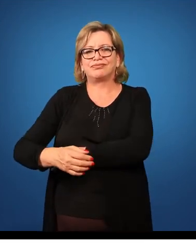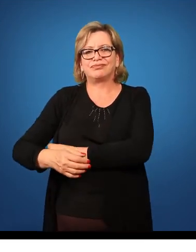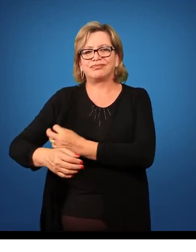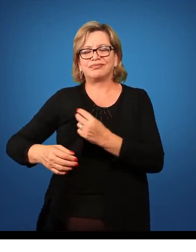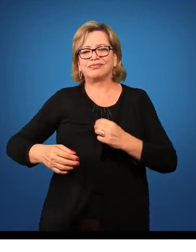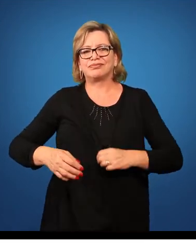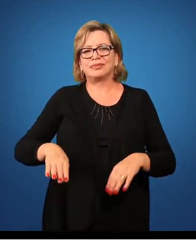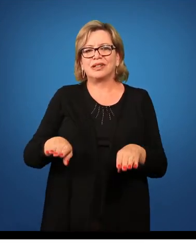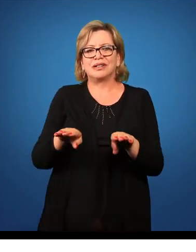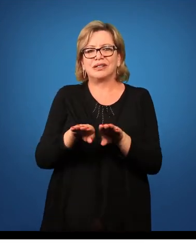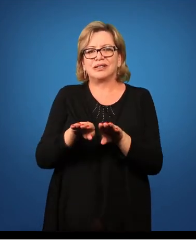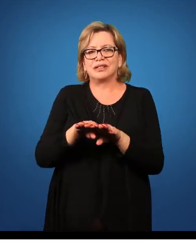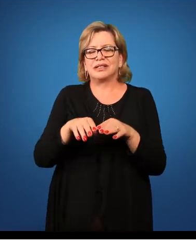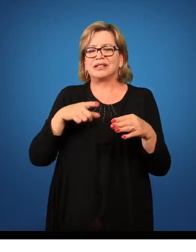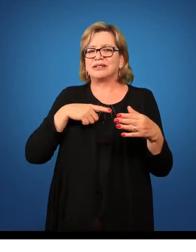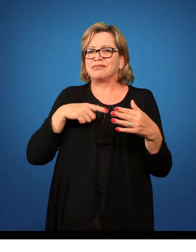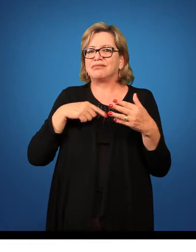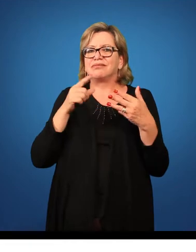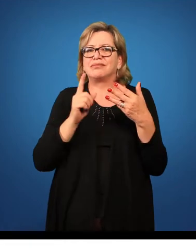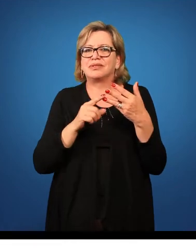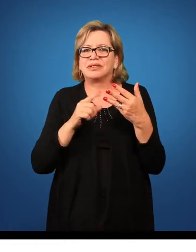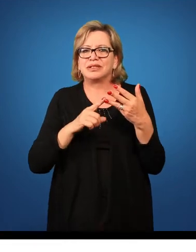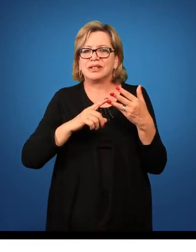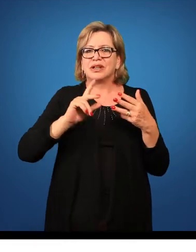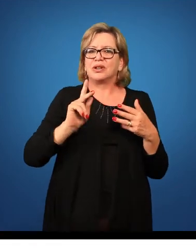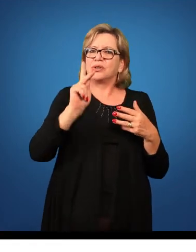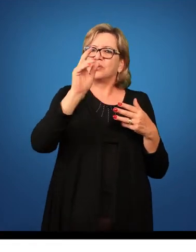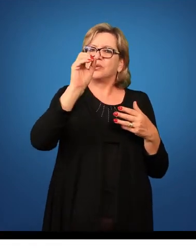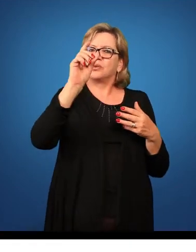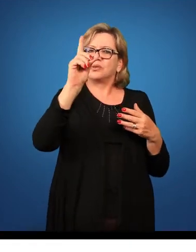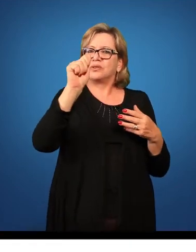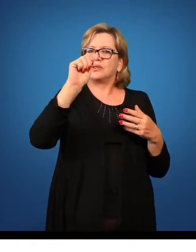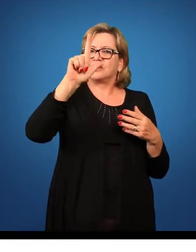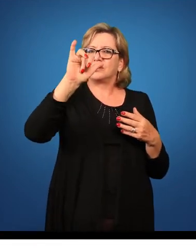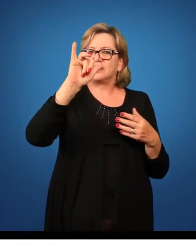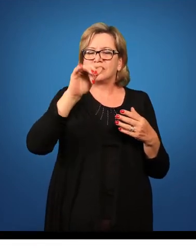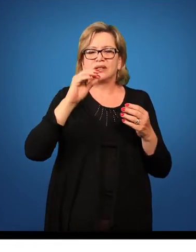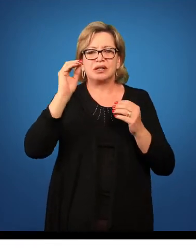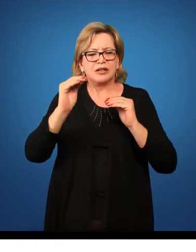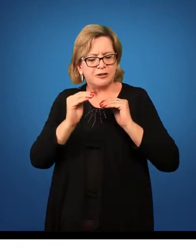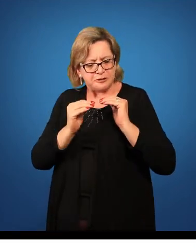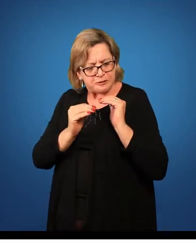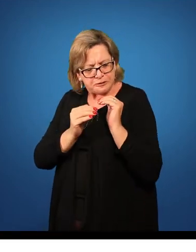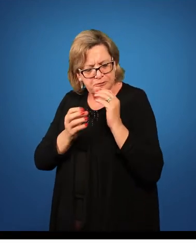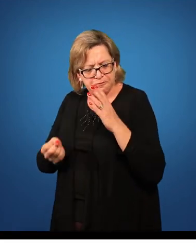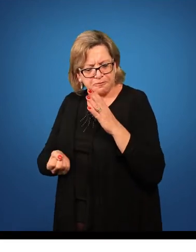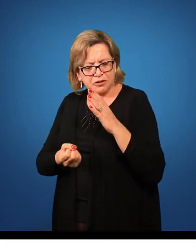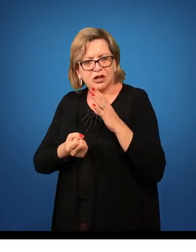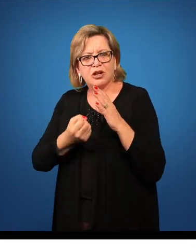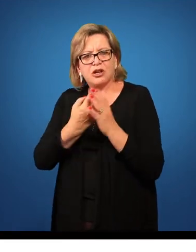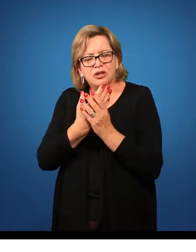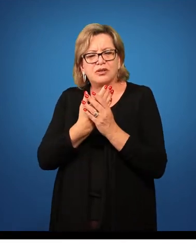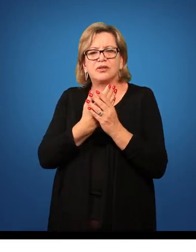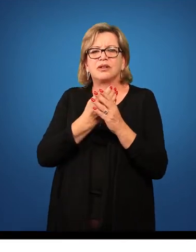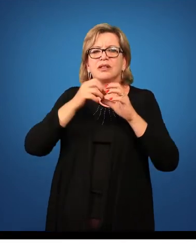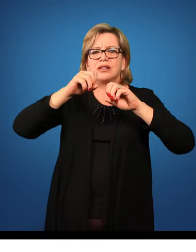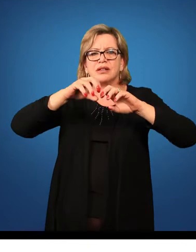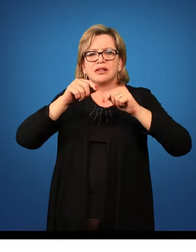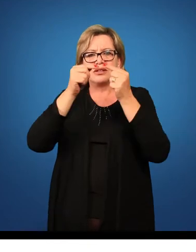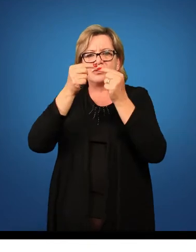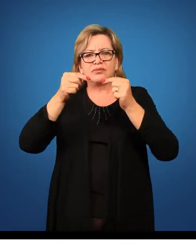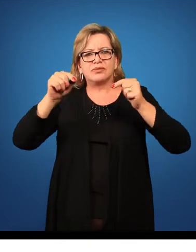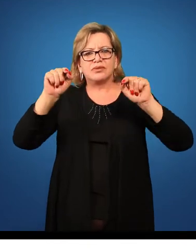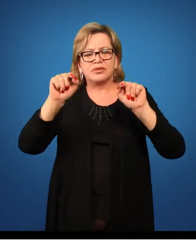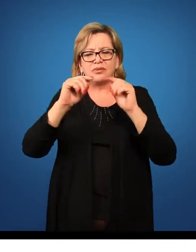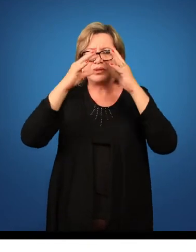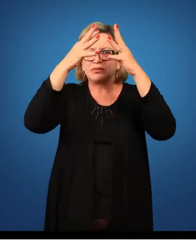Também, a gente tem o Codale, que desenvolveu uma proposta de educação musical que é dirigida a